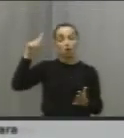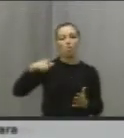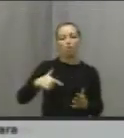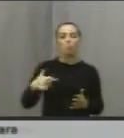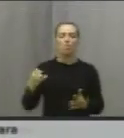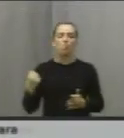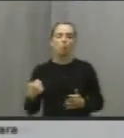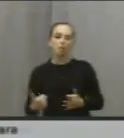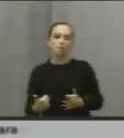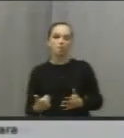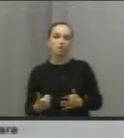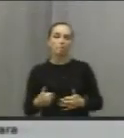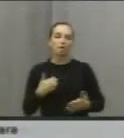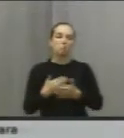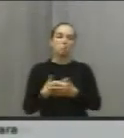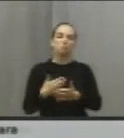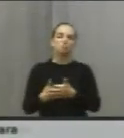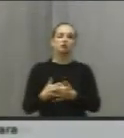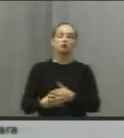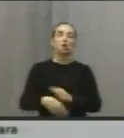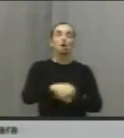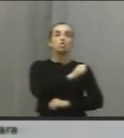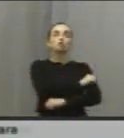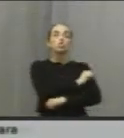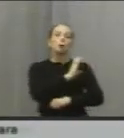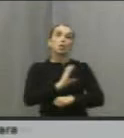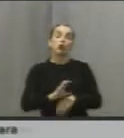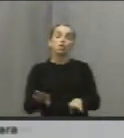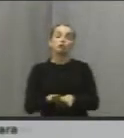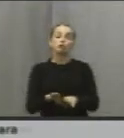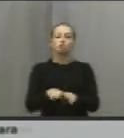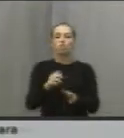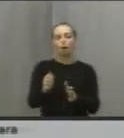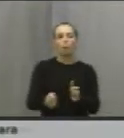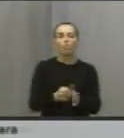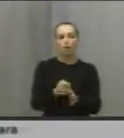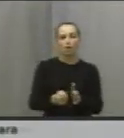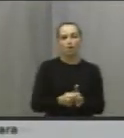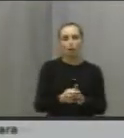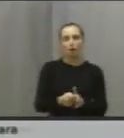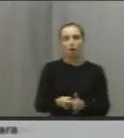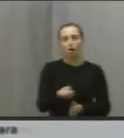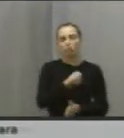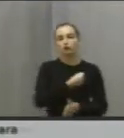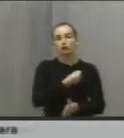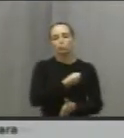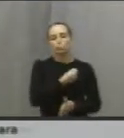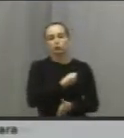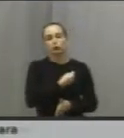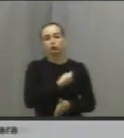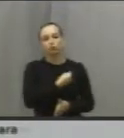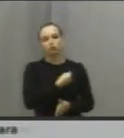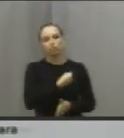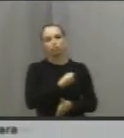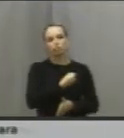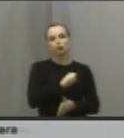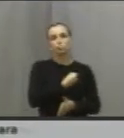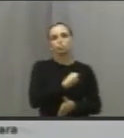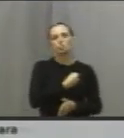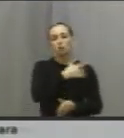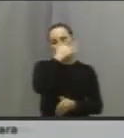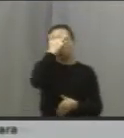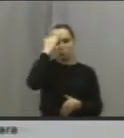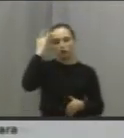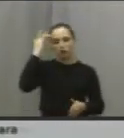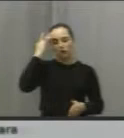dados comparativos de Ribeirão Preto, São Carlos e Araraquara. Aí a quantidade de habitantes, Araraquara tem um peso 1, São Carlos